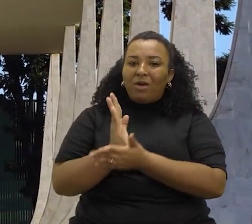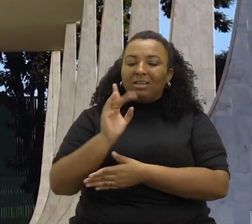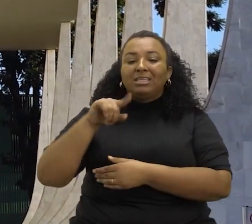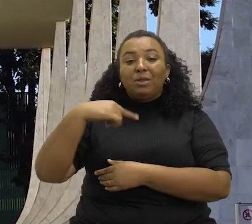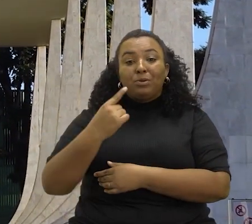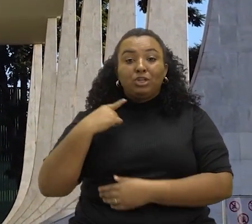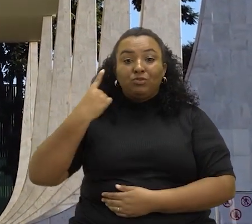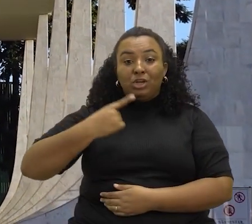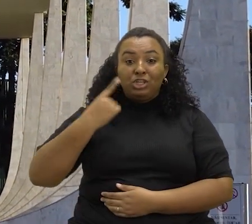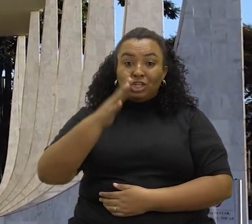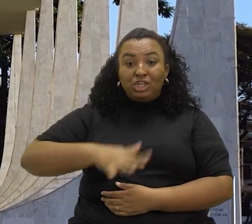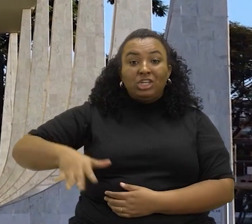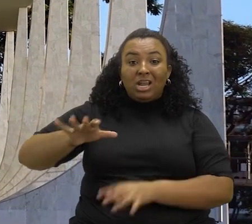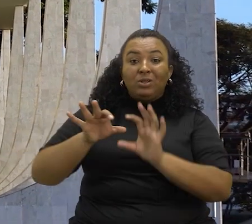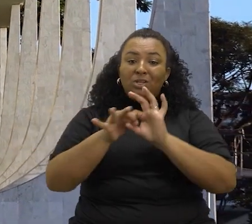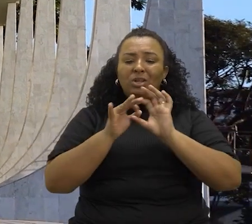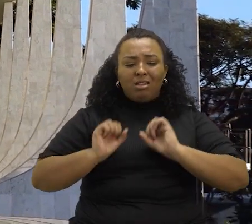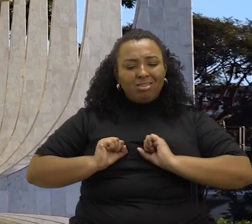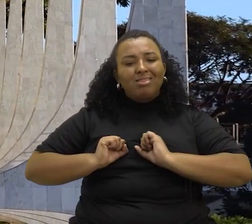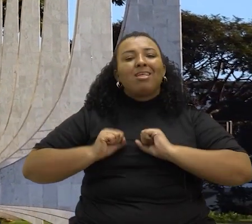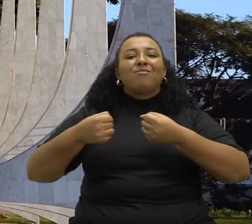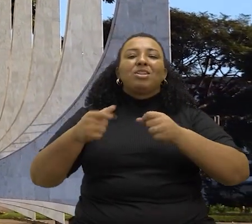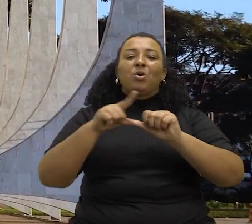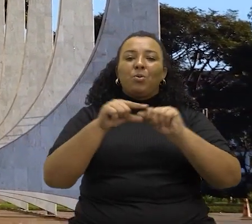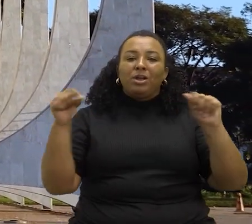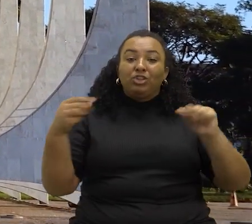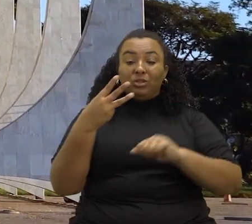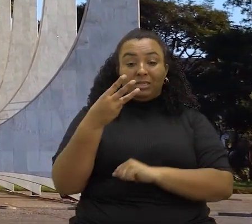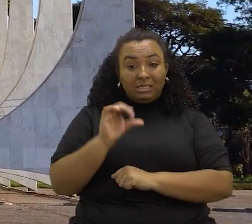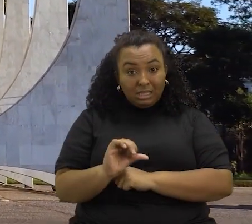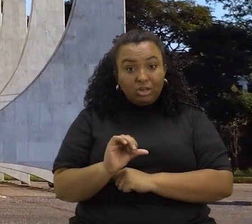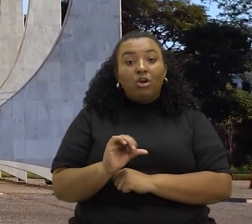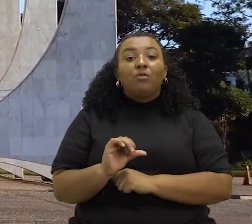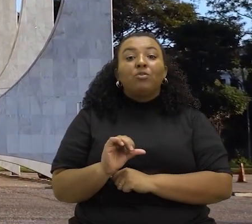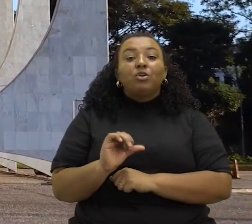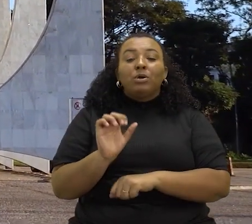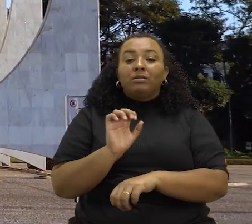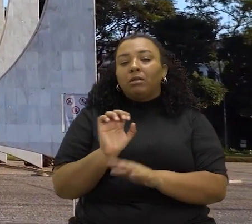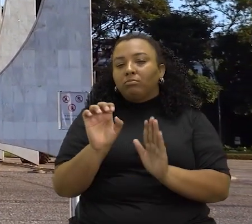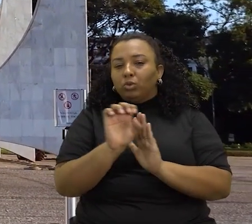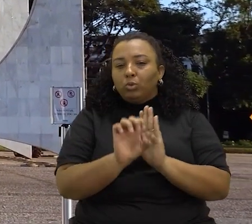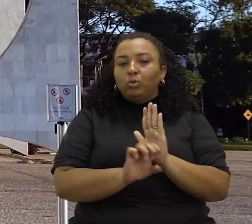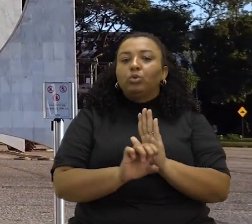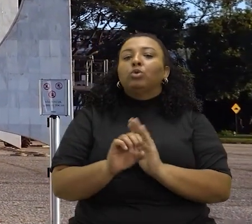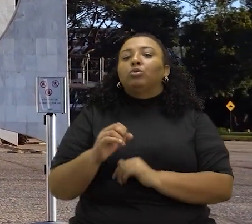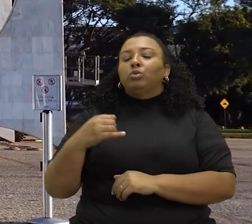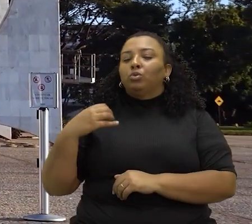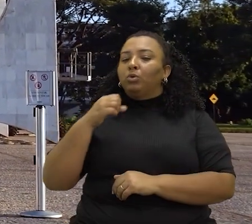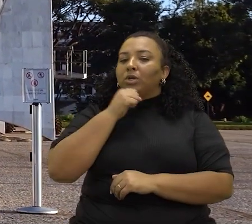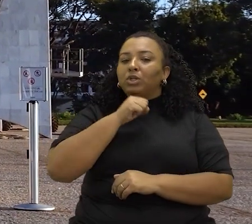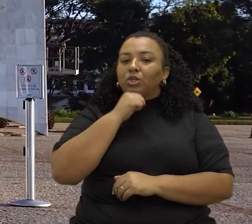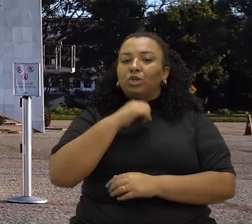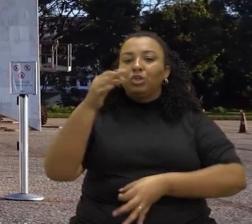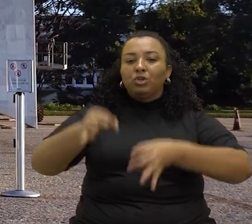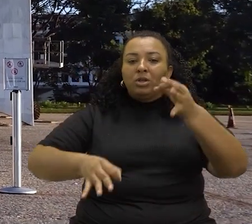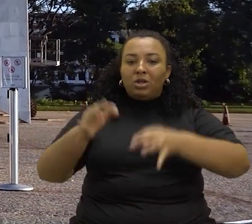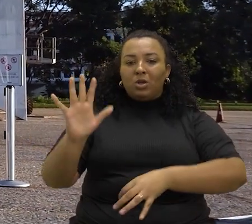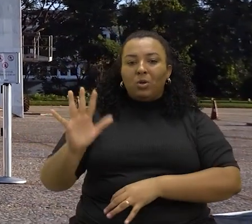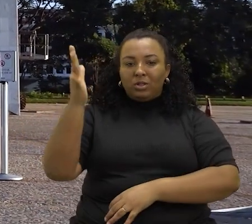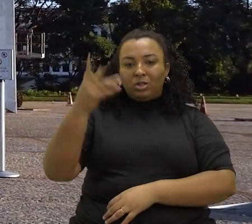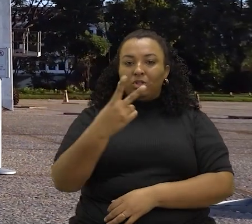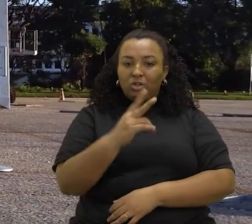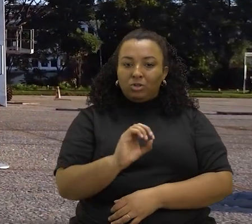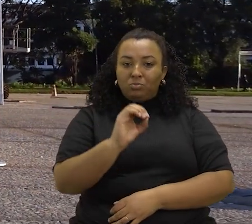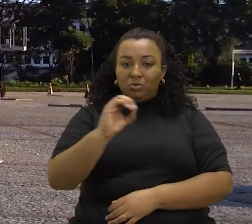confirmada após a Advocacia Geral da União defender o artigo 39 do Estatuto do Idoso em